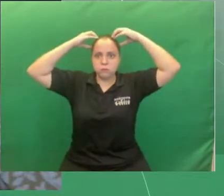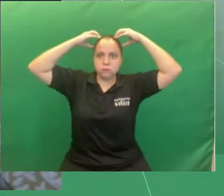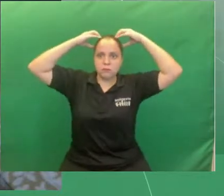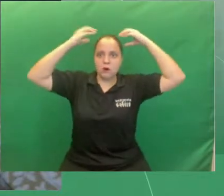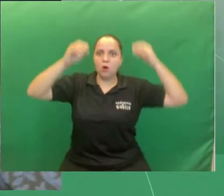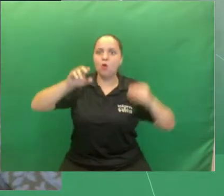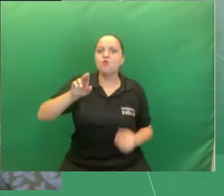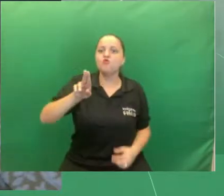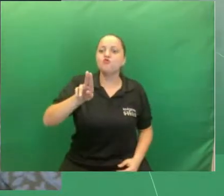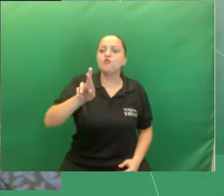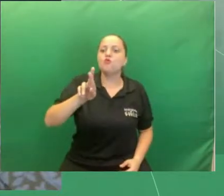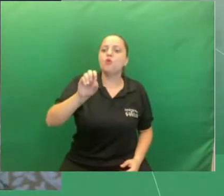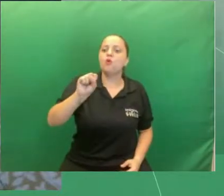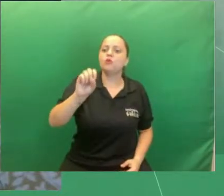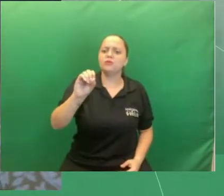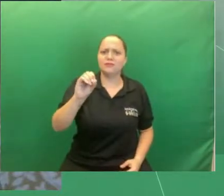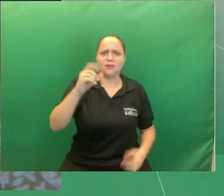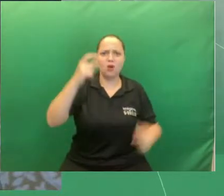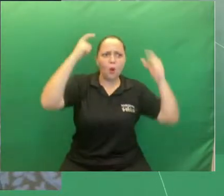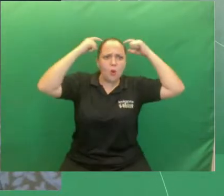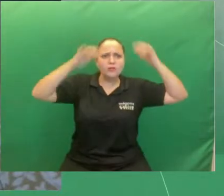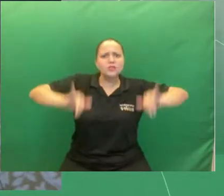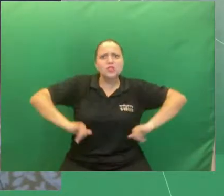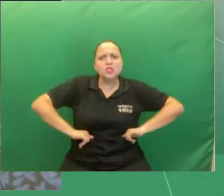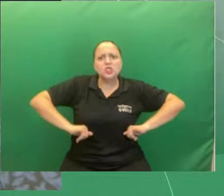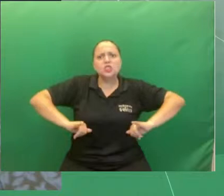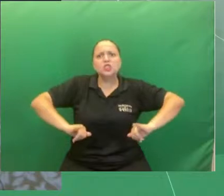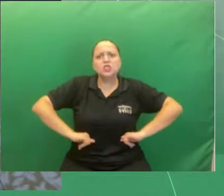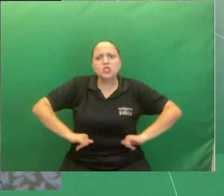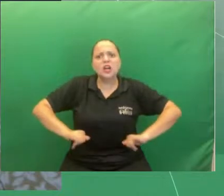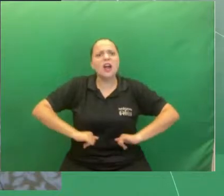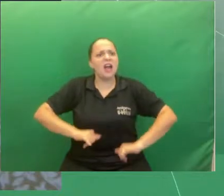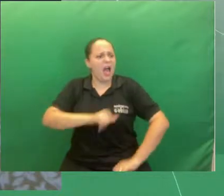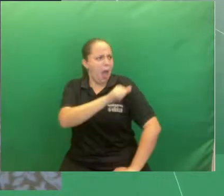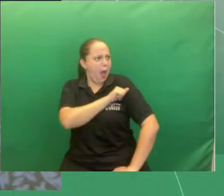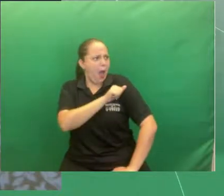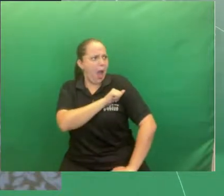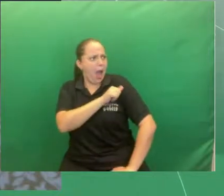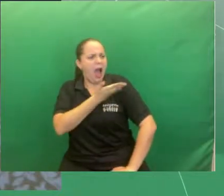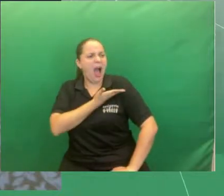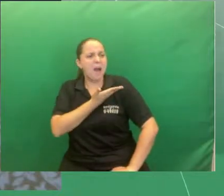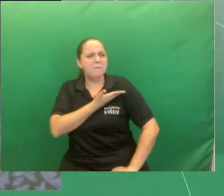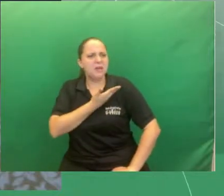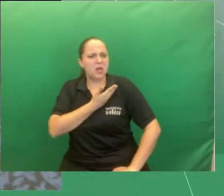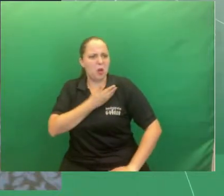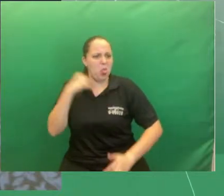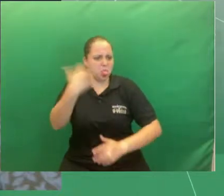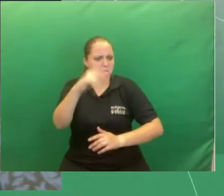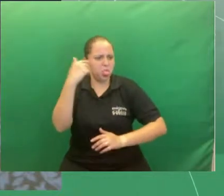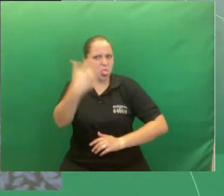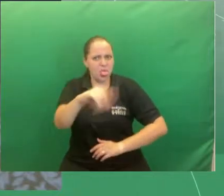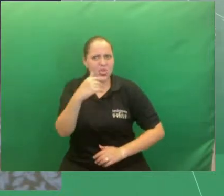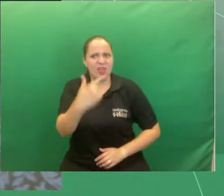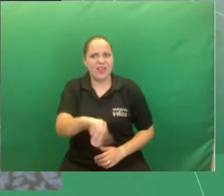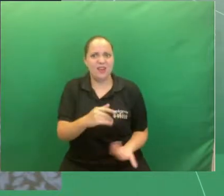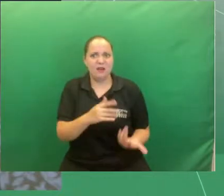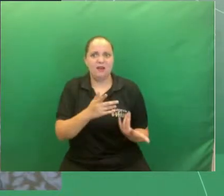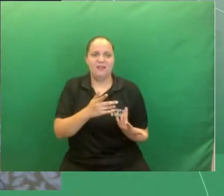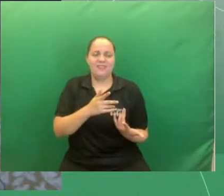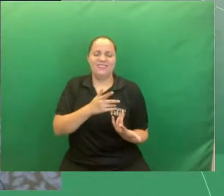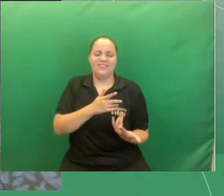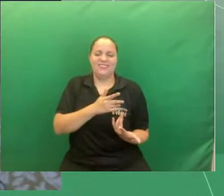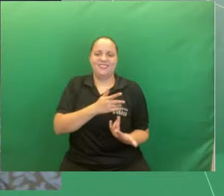Bom, com isso o Lúcio acaba sofrendo perseguições dos colegas após ter sido corrigido em público pela professora